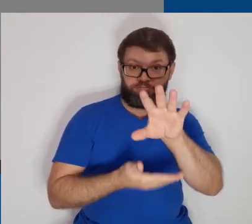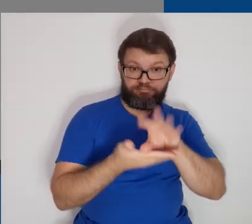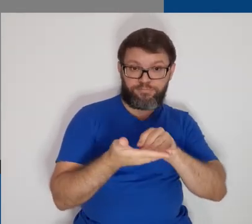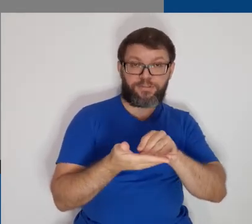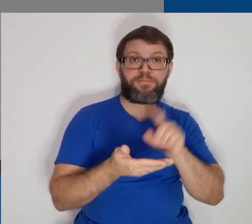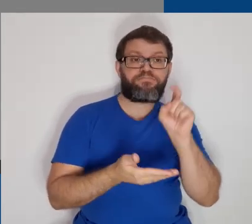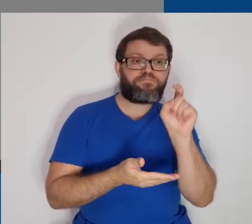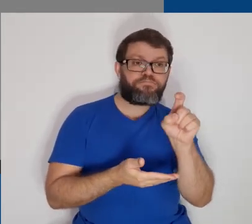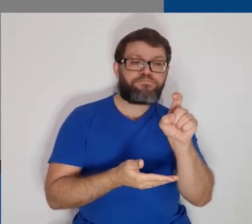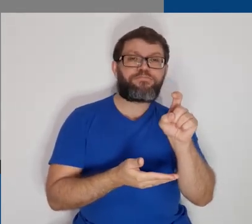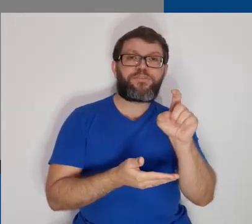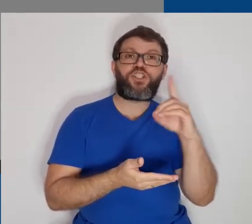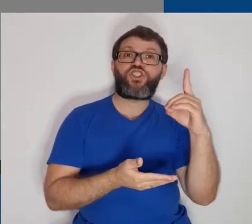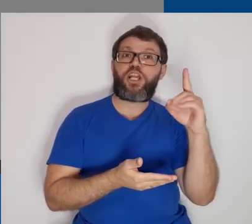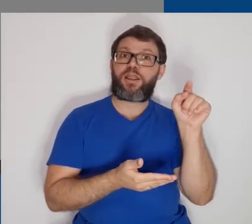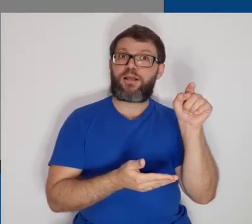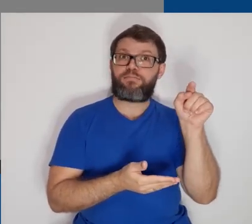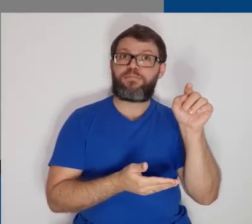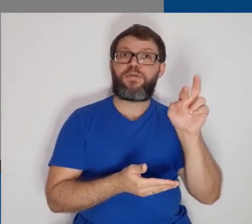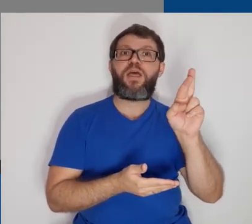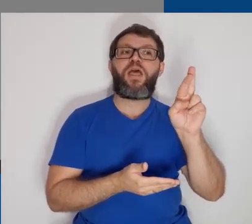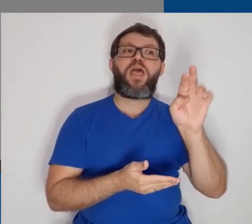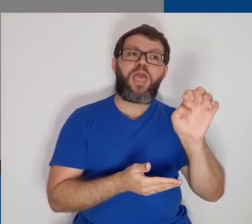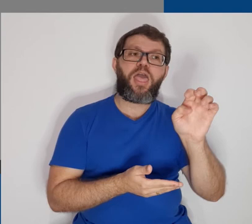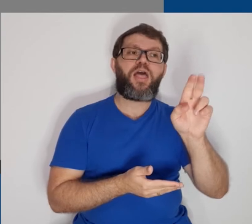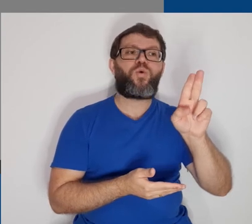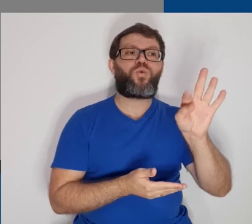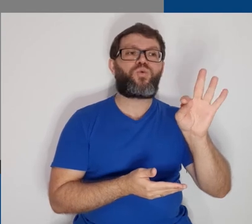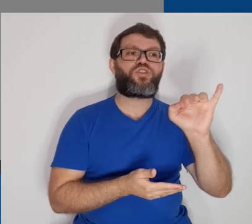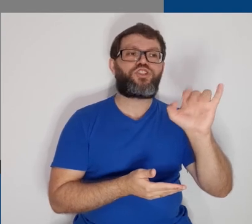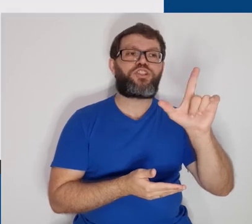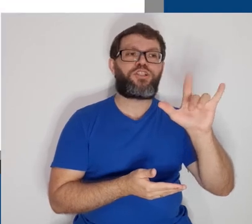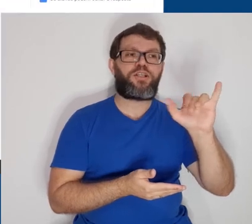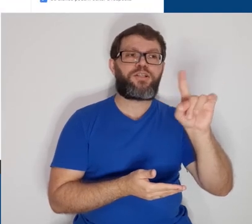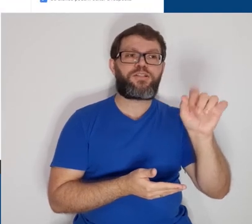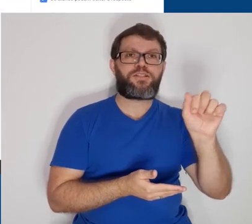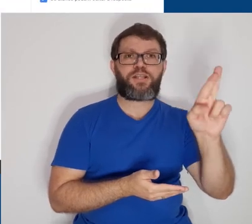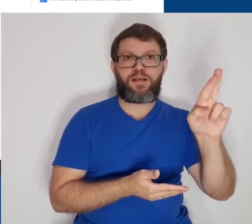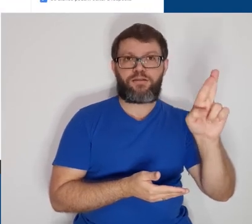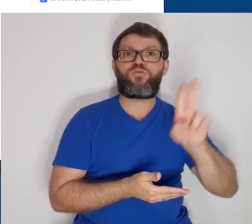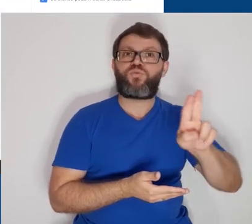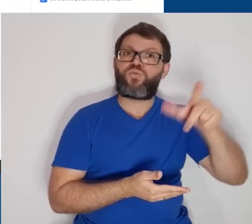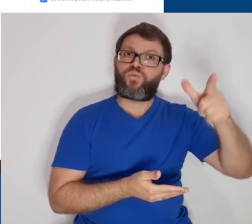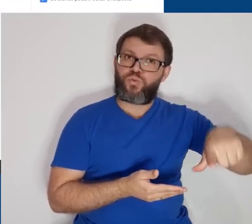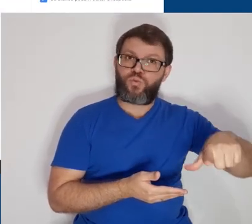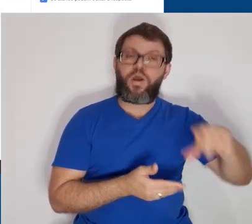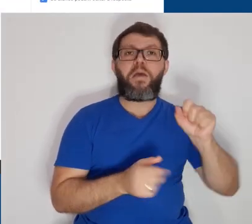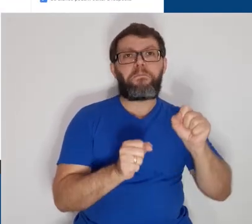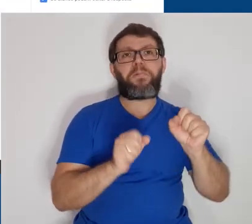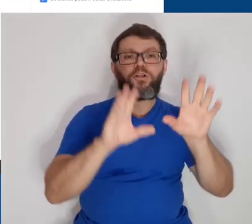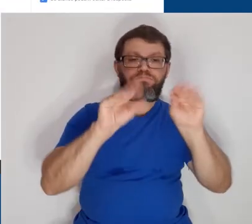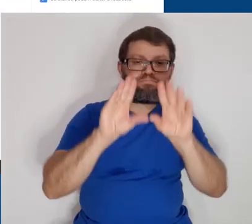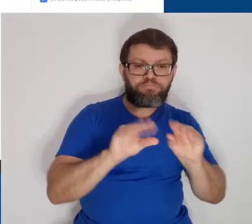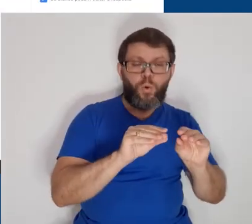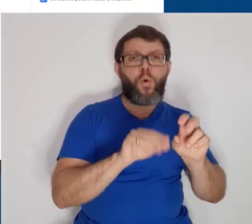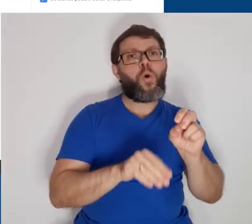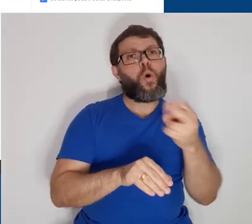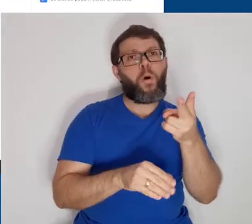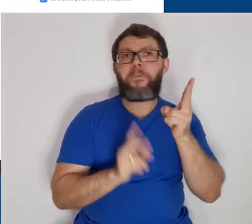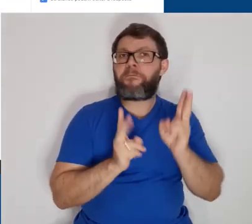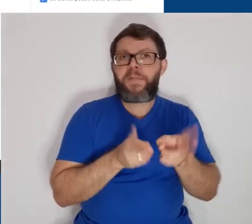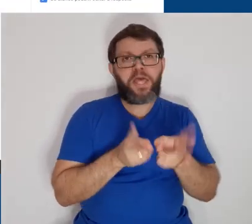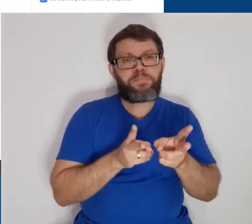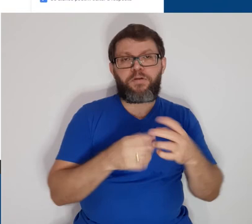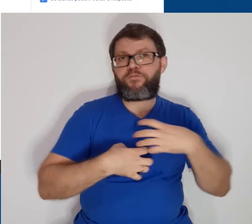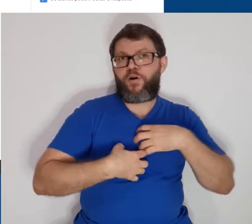selecionado, clicamos no botão que fica na parte direita, reutilizar. Em seguida, podemos editar a nossa atividade ou